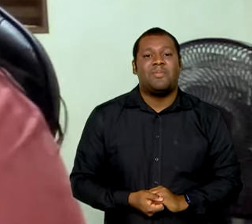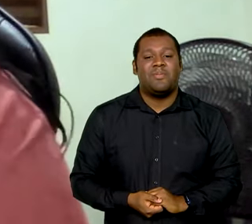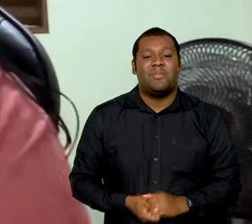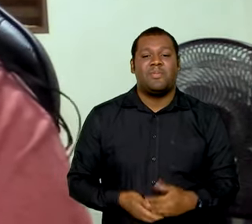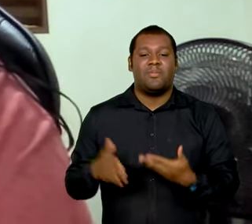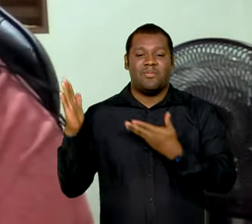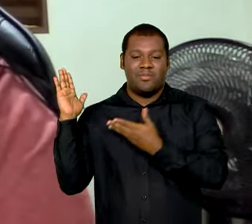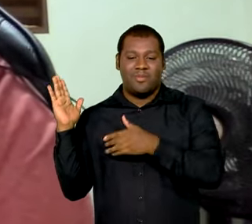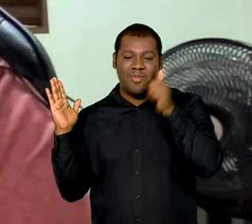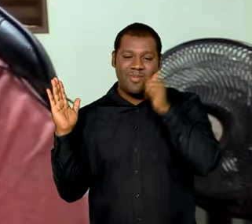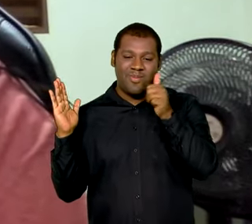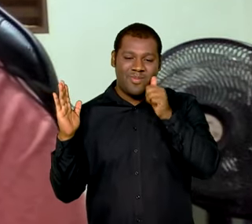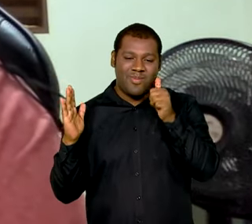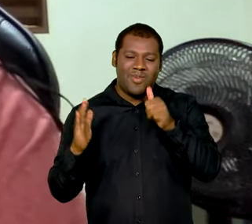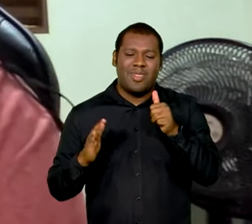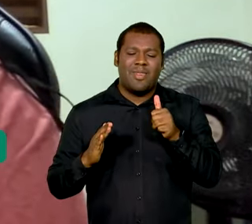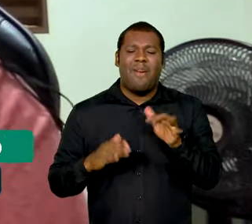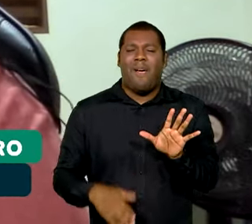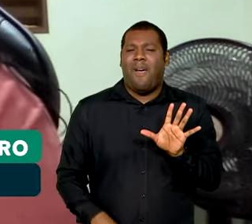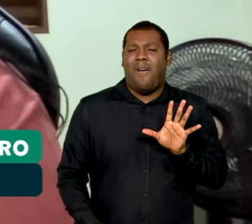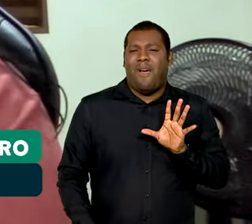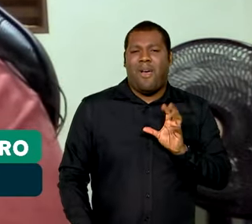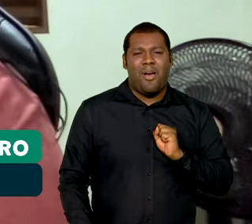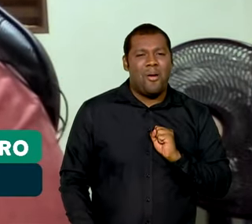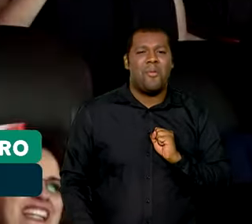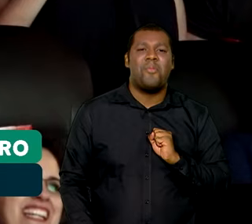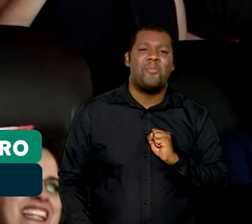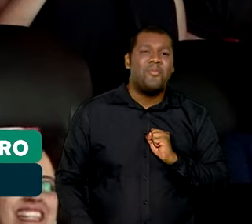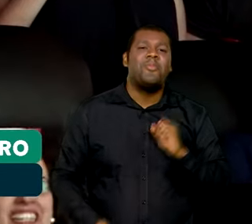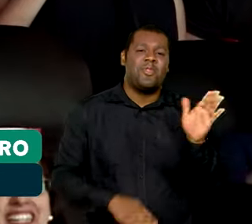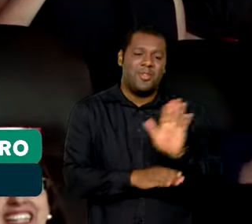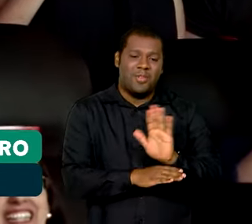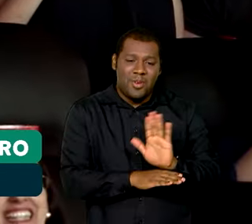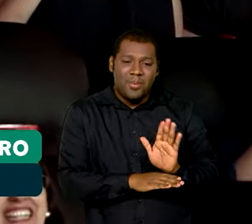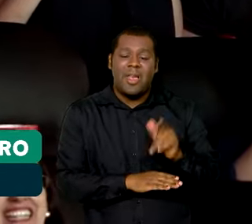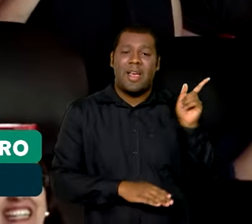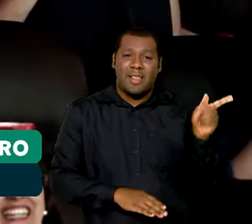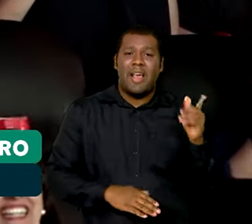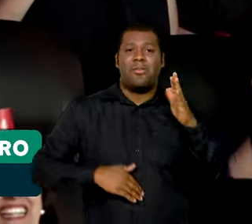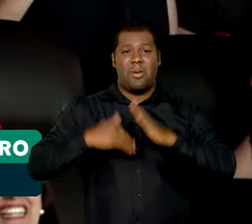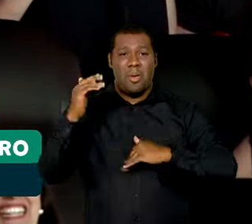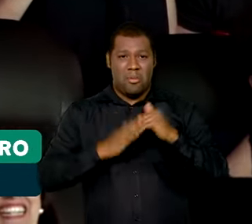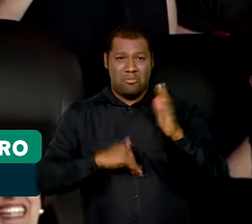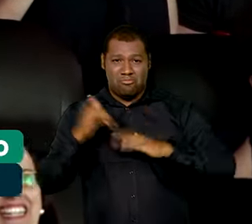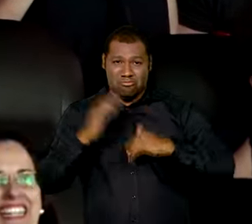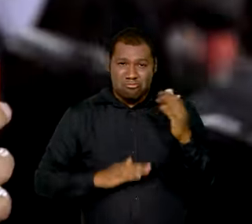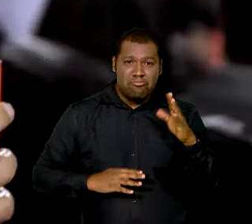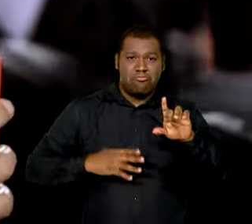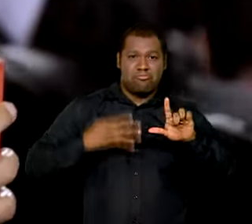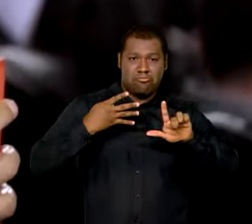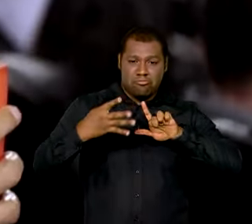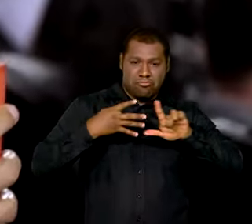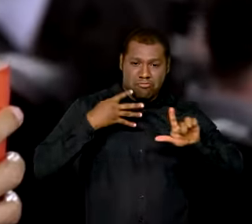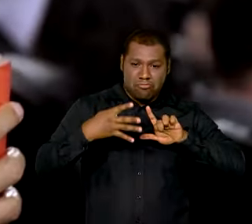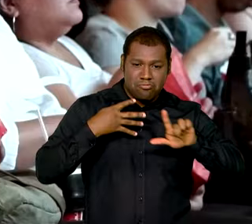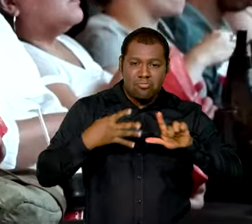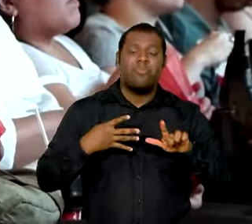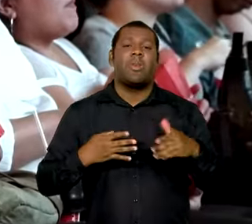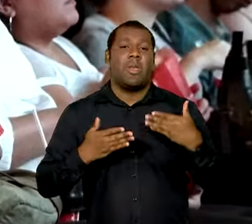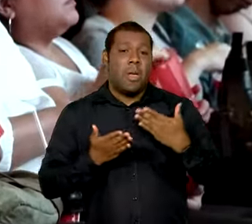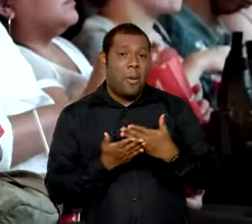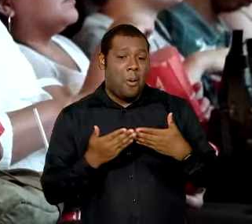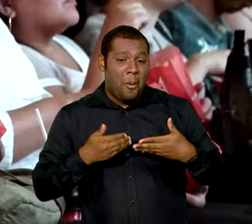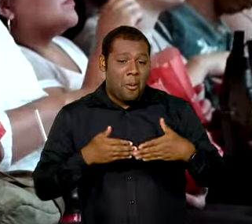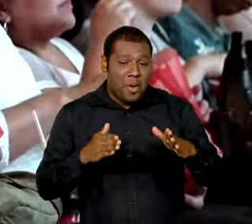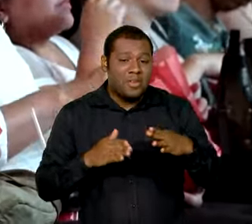Patrícia fez da paixão sua profissão. A produtora de audiovisual começou a admirar e